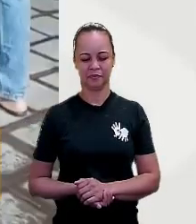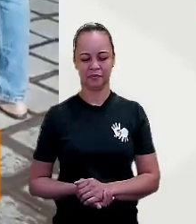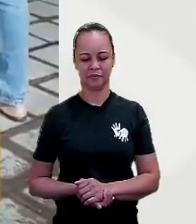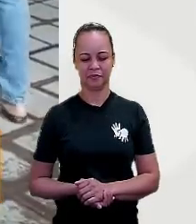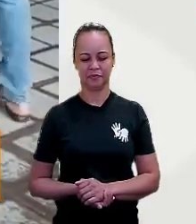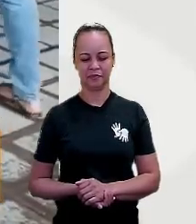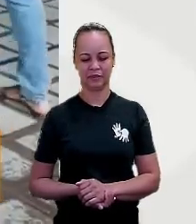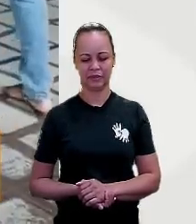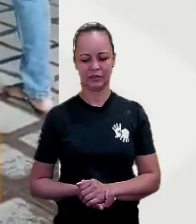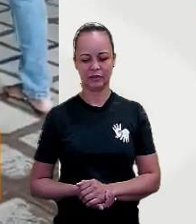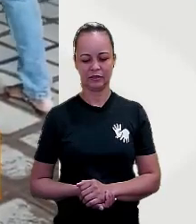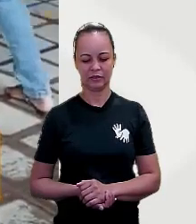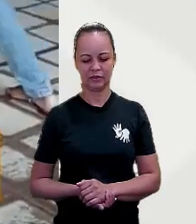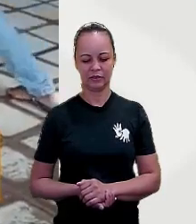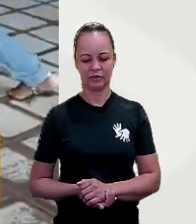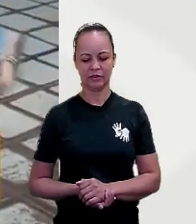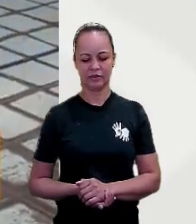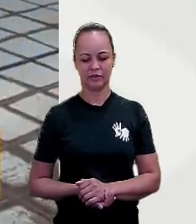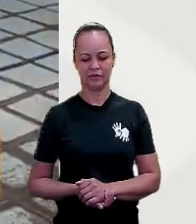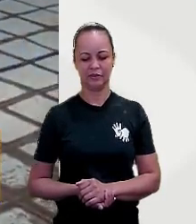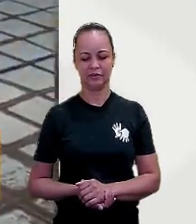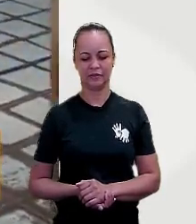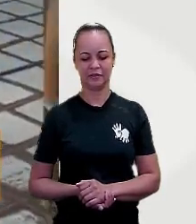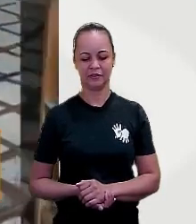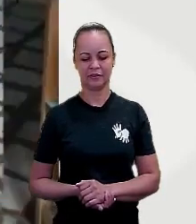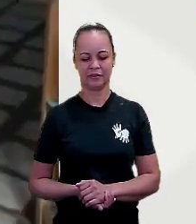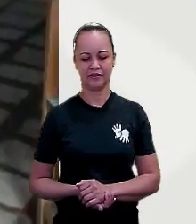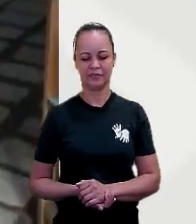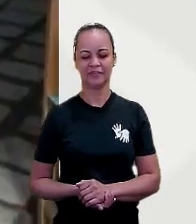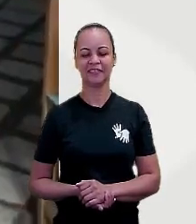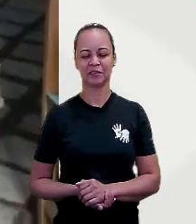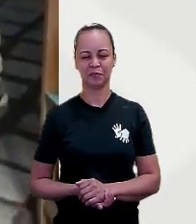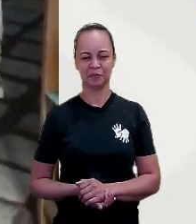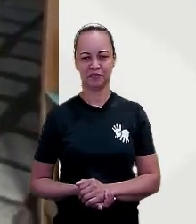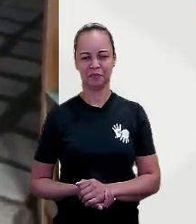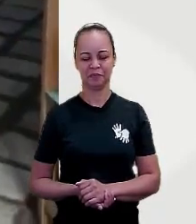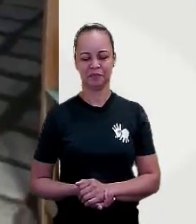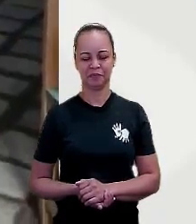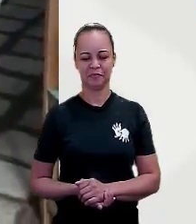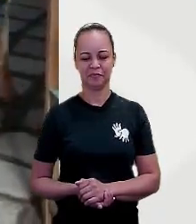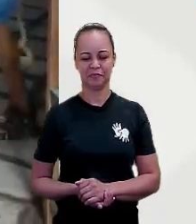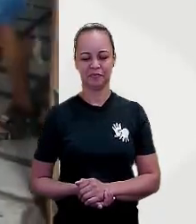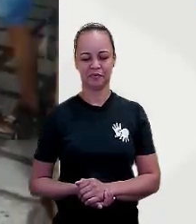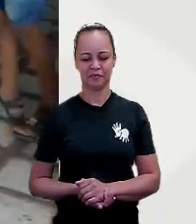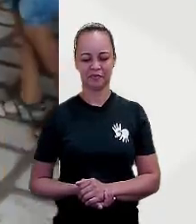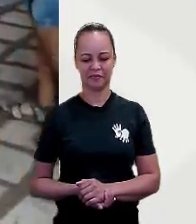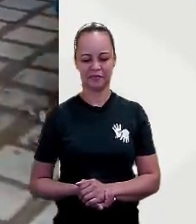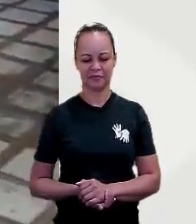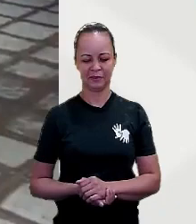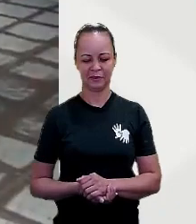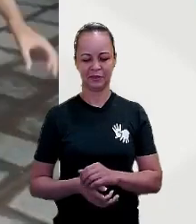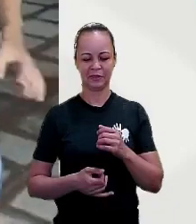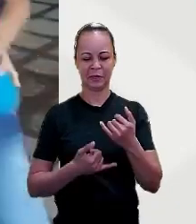Oma, ele abre e ele abre ele abre e Vou caminhar.